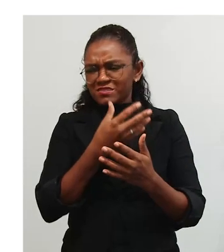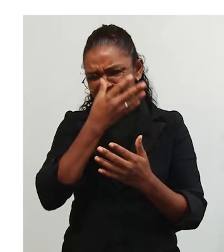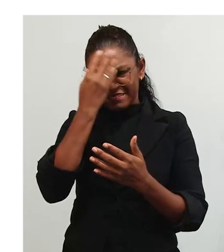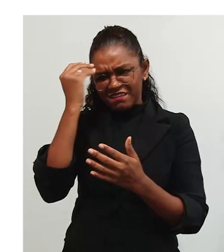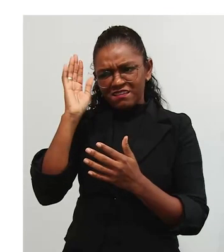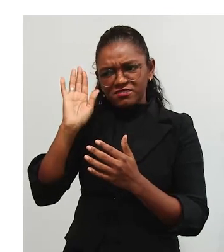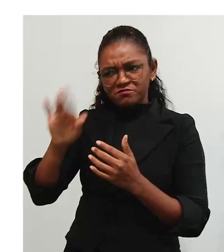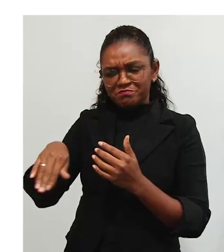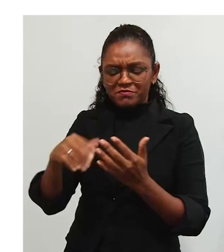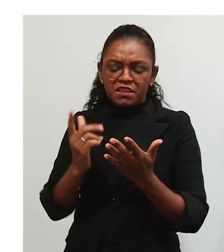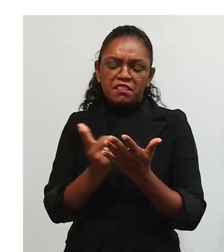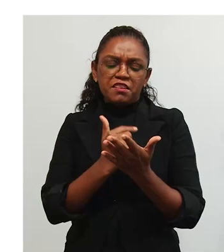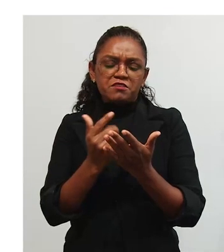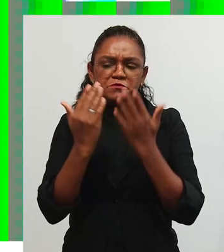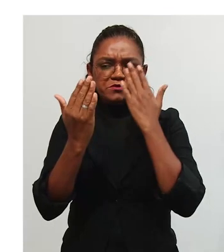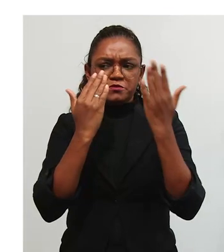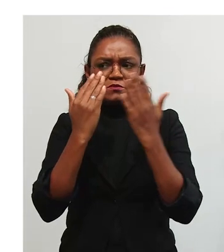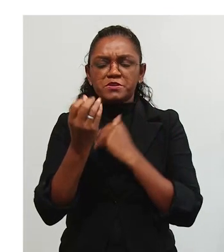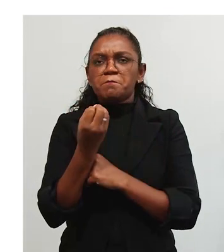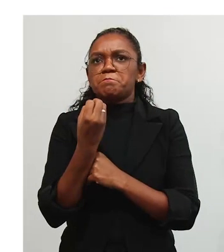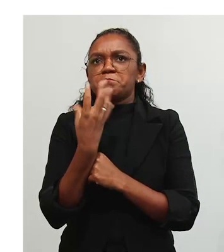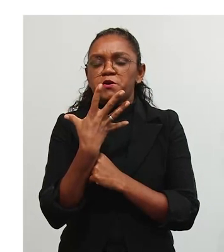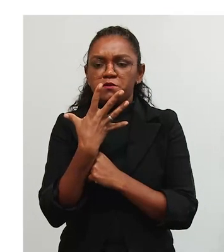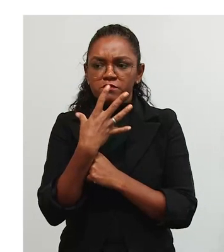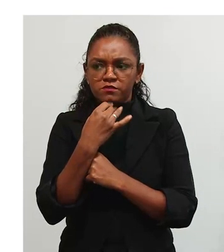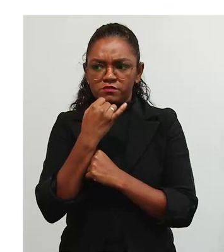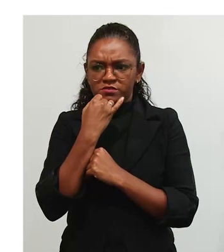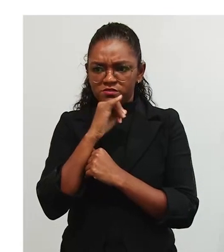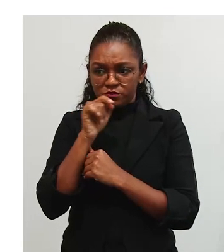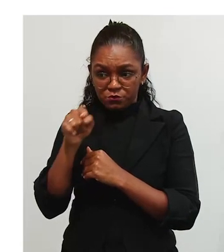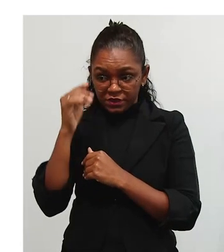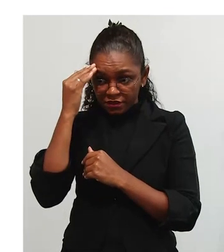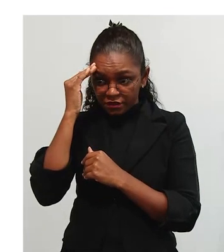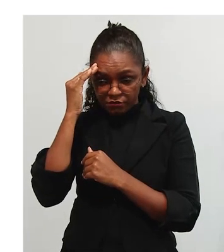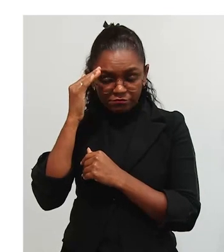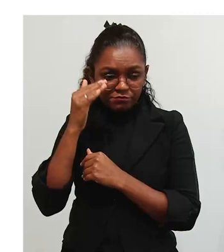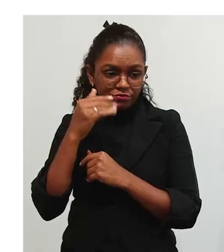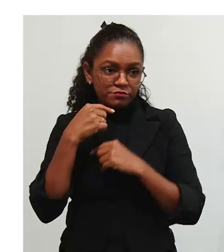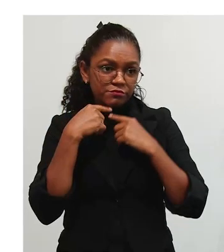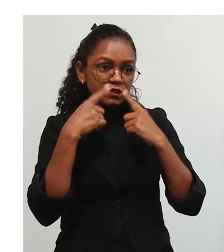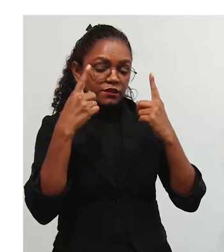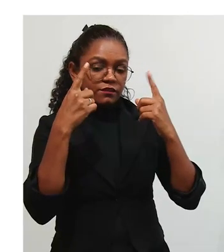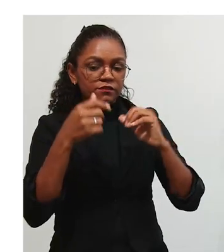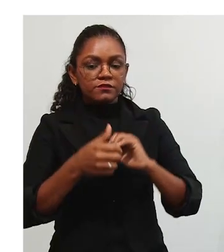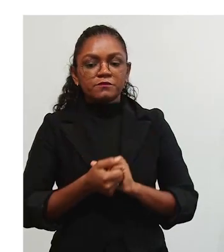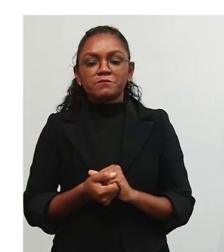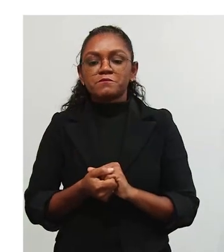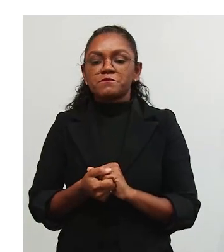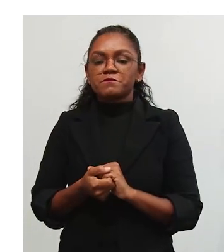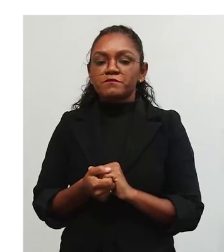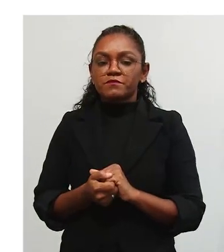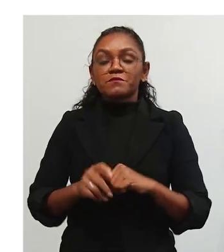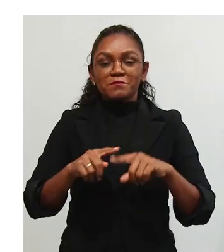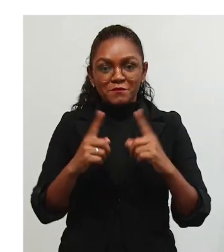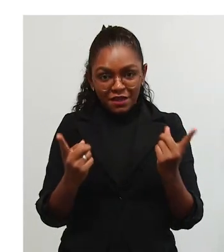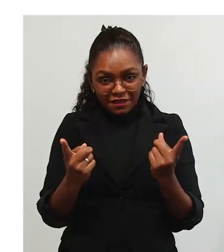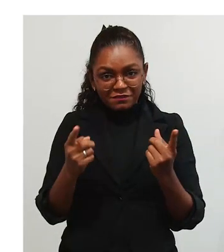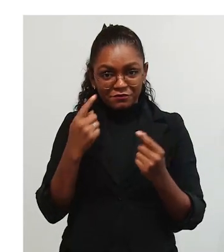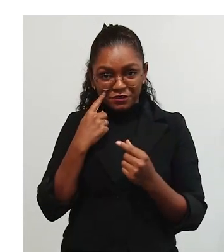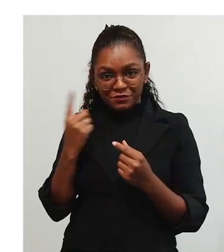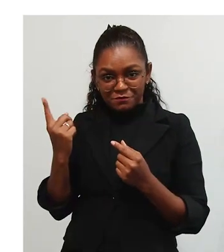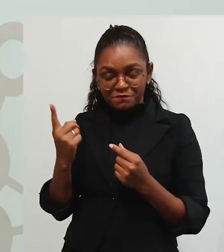muito bom. Esqueça, Franklin. Nenhum livro de psicologia pode ser bom se alguém consegue entendê-lo. Na verdade,